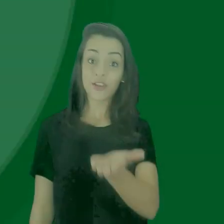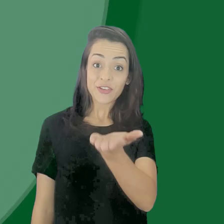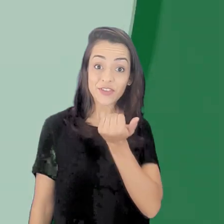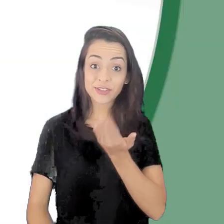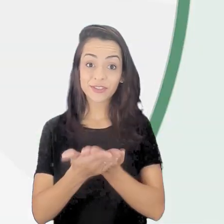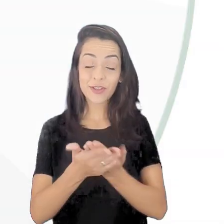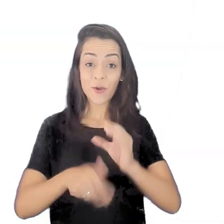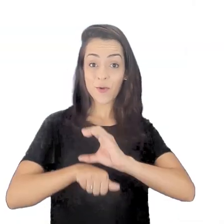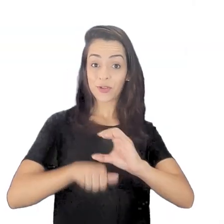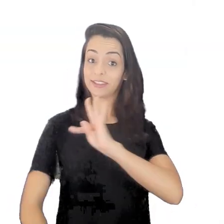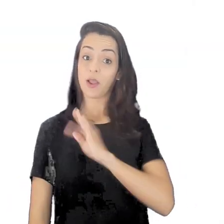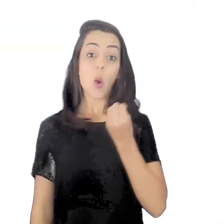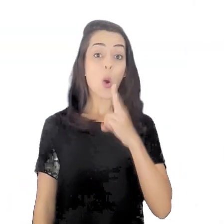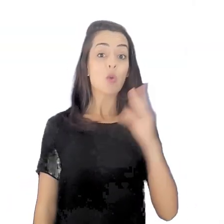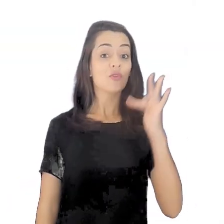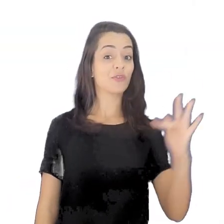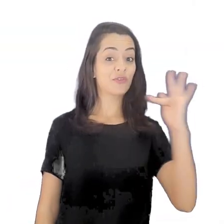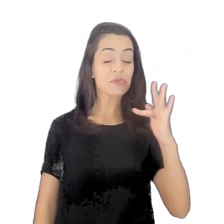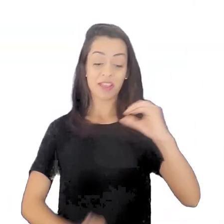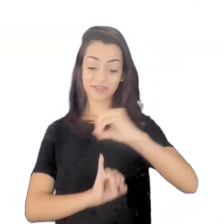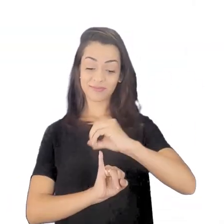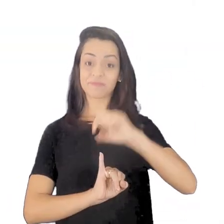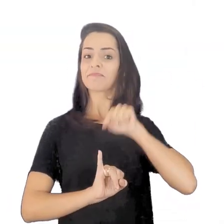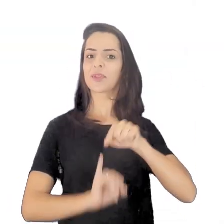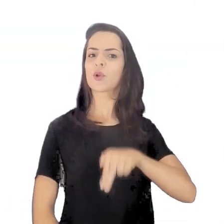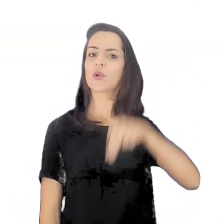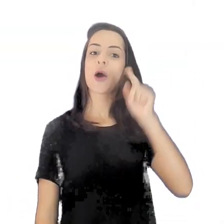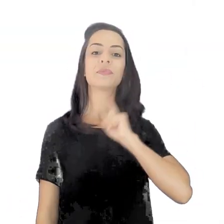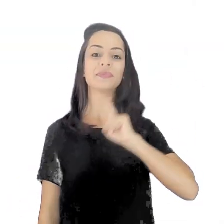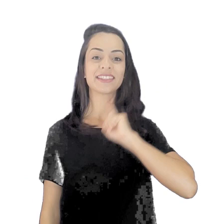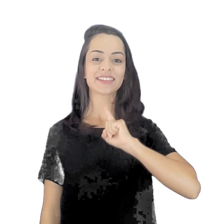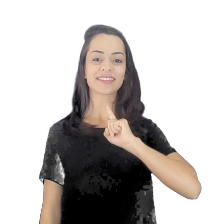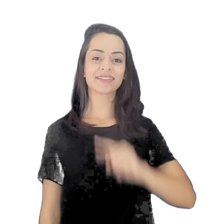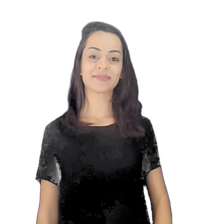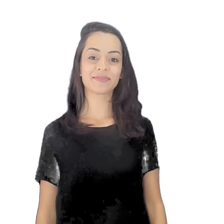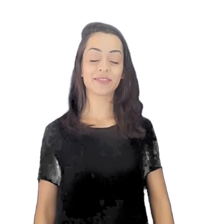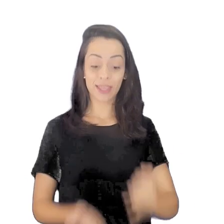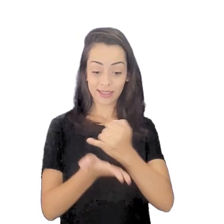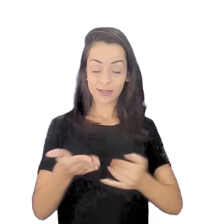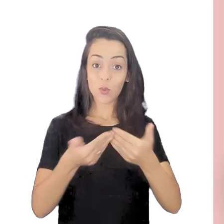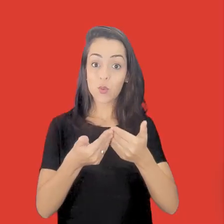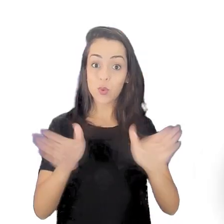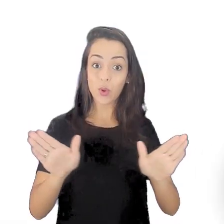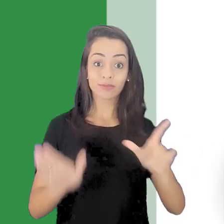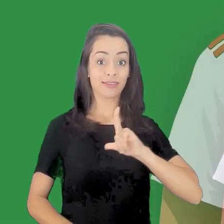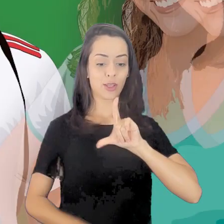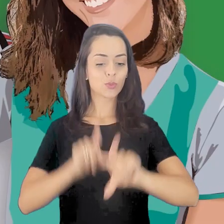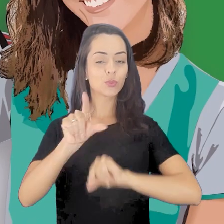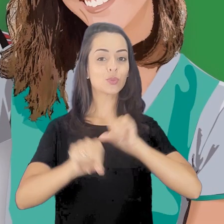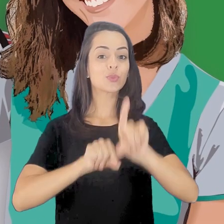Venha fazer um curso técnico ou superior no IFNMG, Instituto Federal do Norte de Minas Gerais.